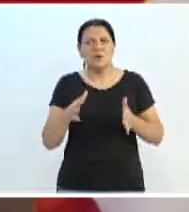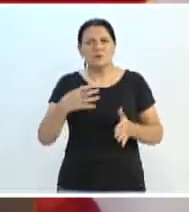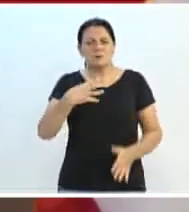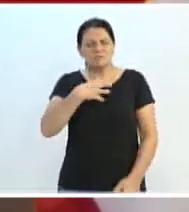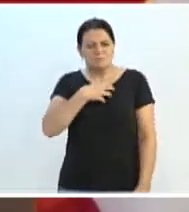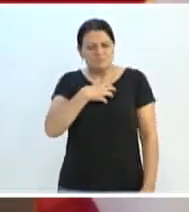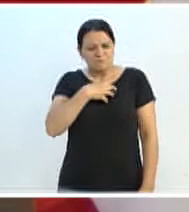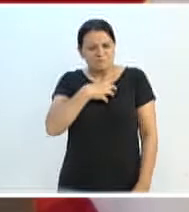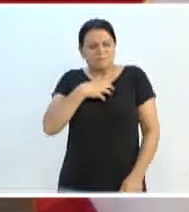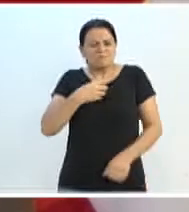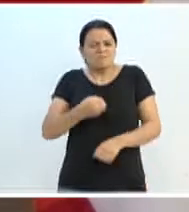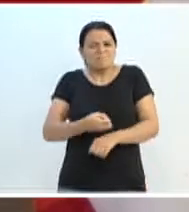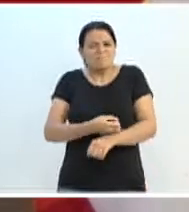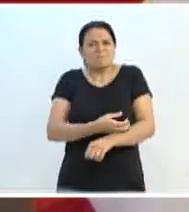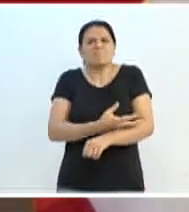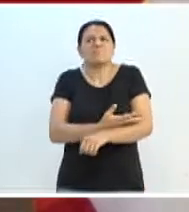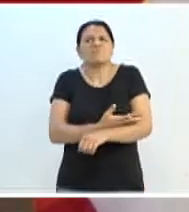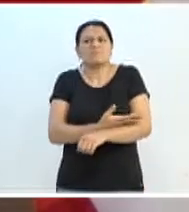fala,